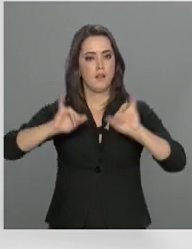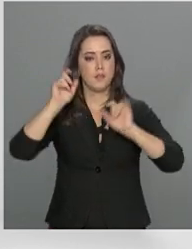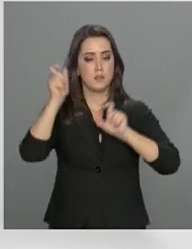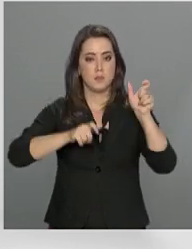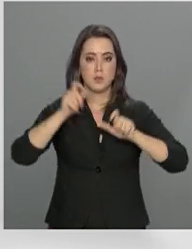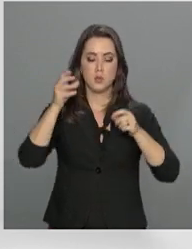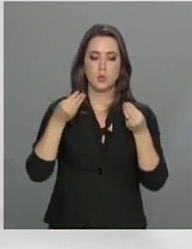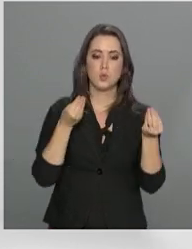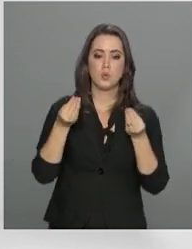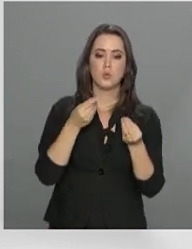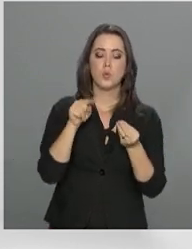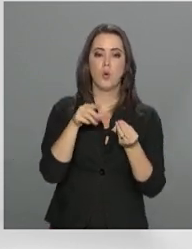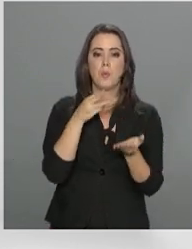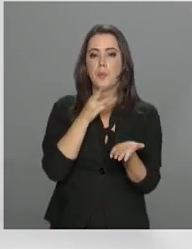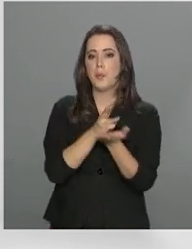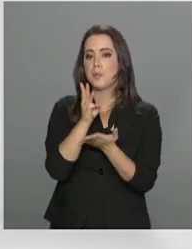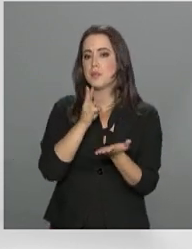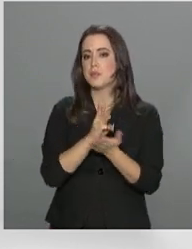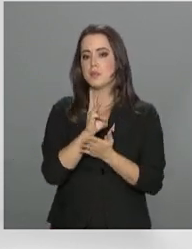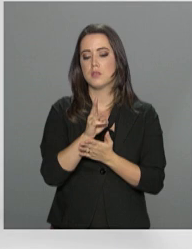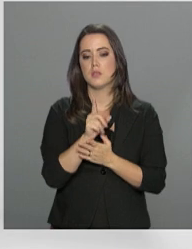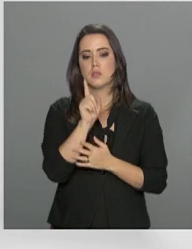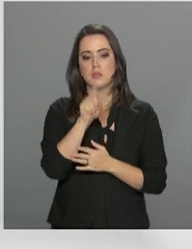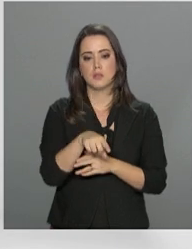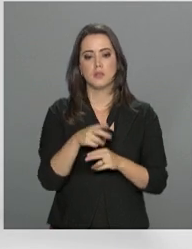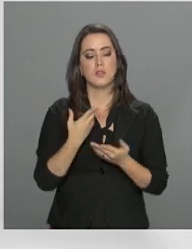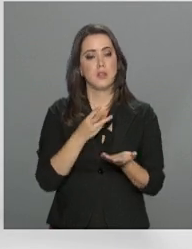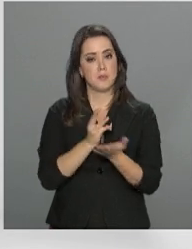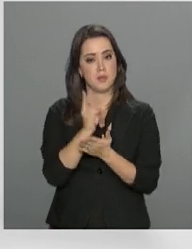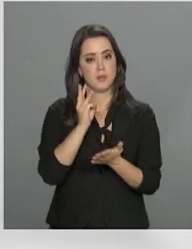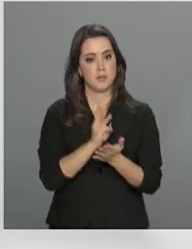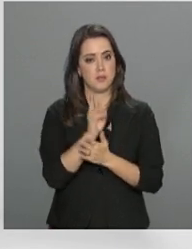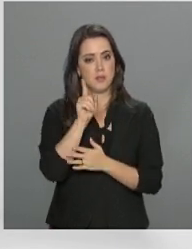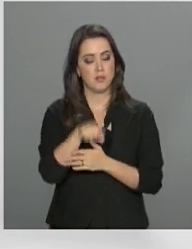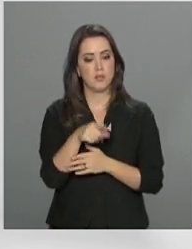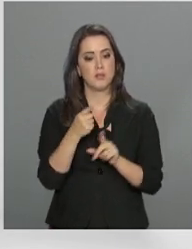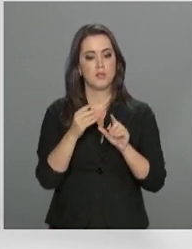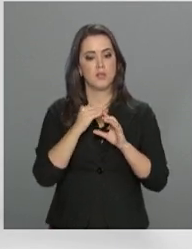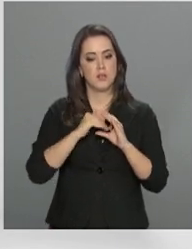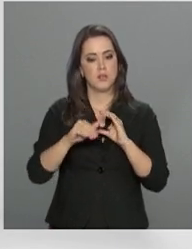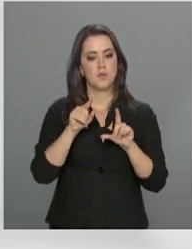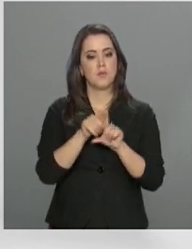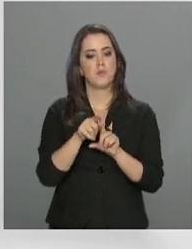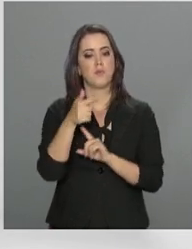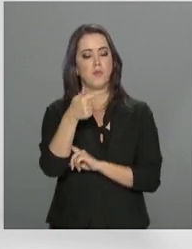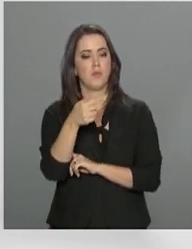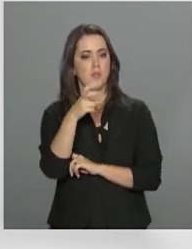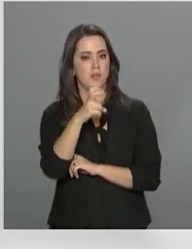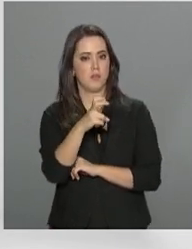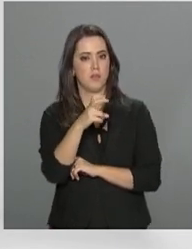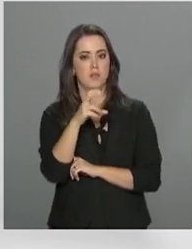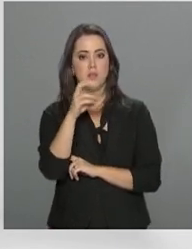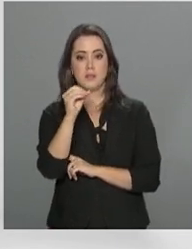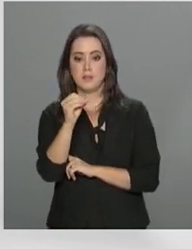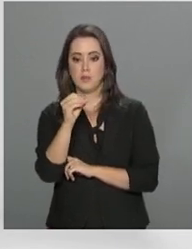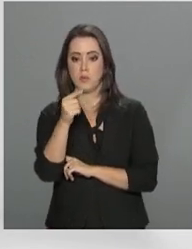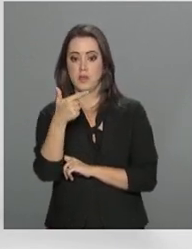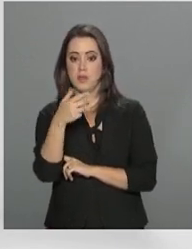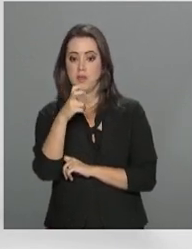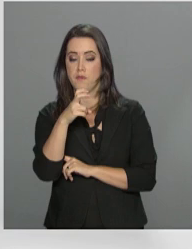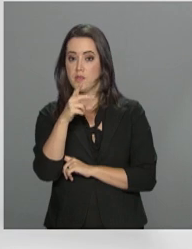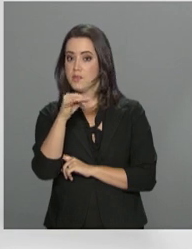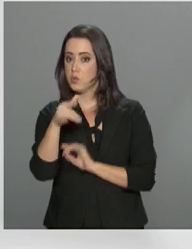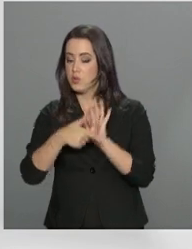usuários por meio de mensagens. Estas mensagens são encaminhadas com 75, 50 e